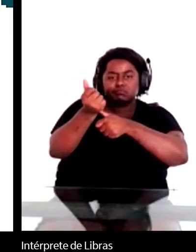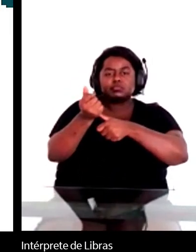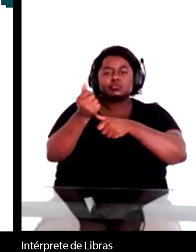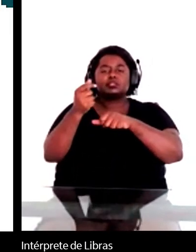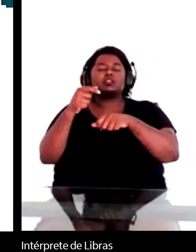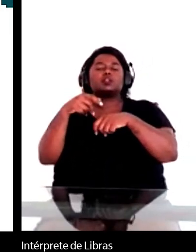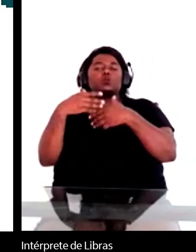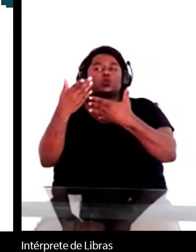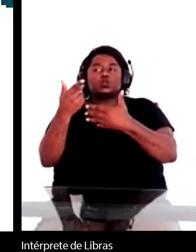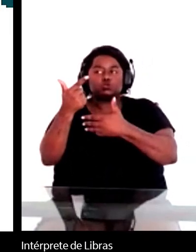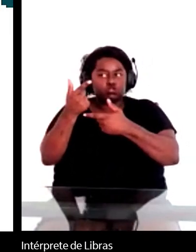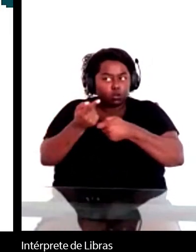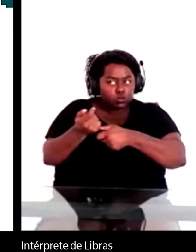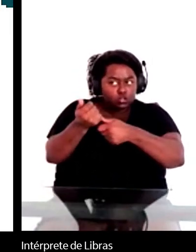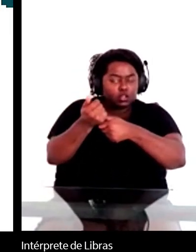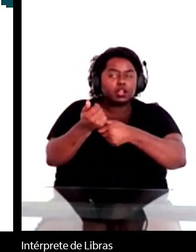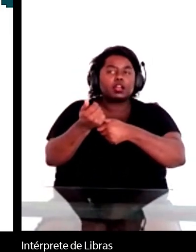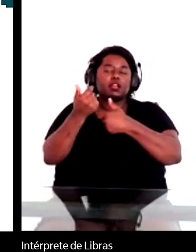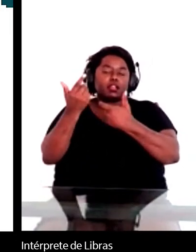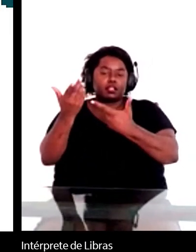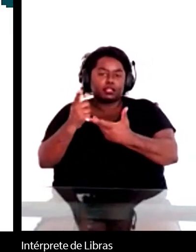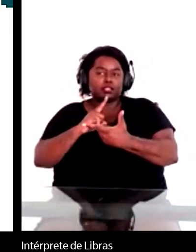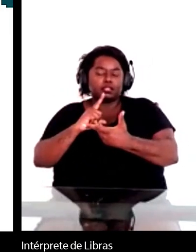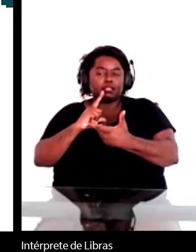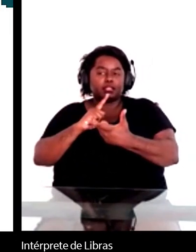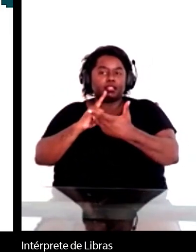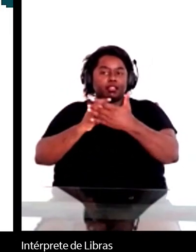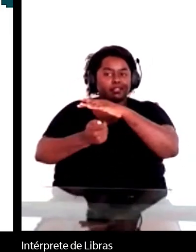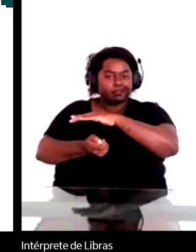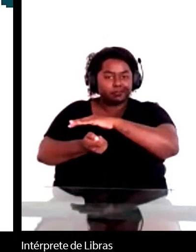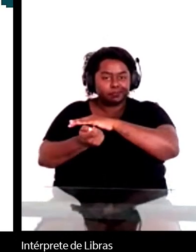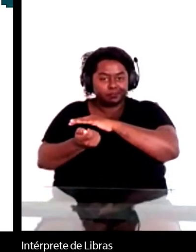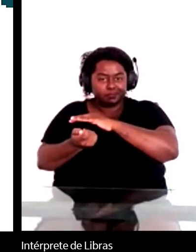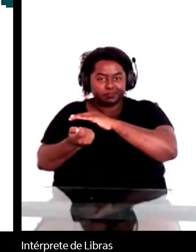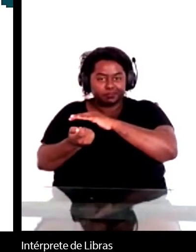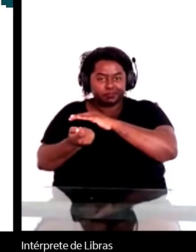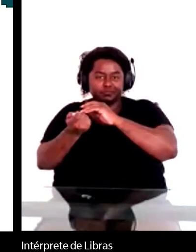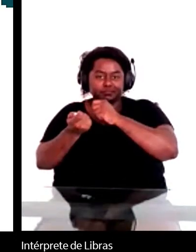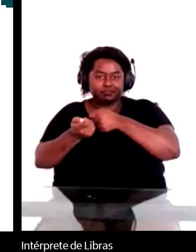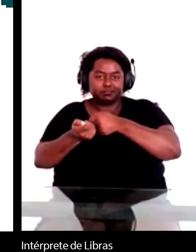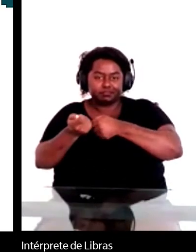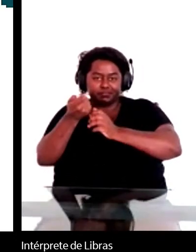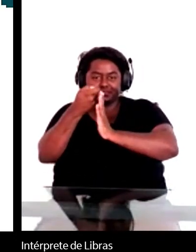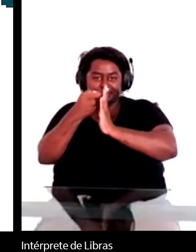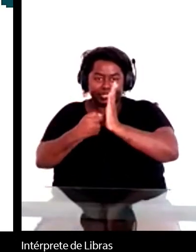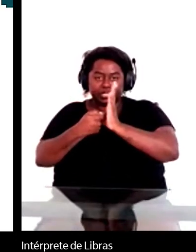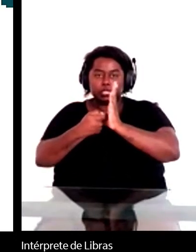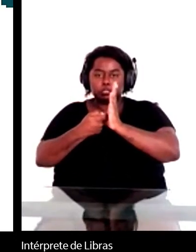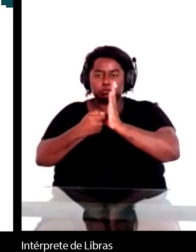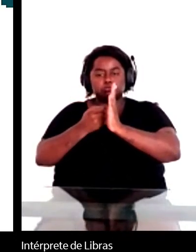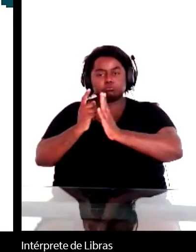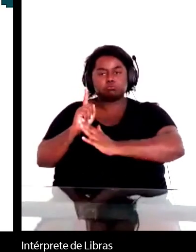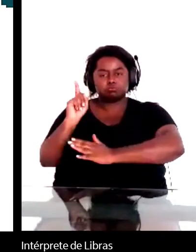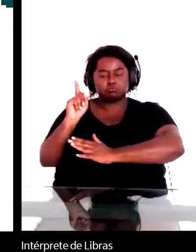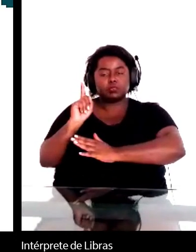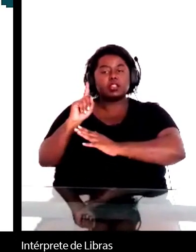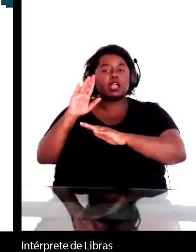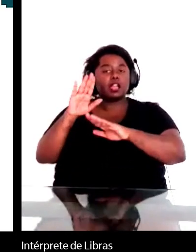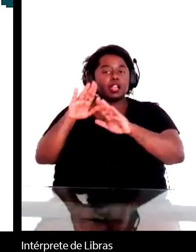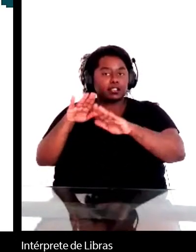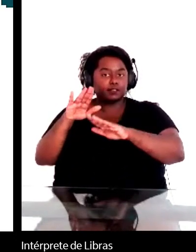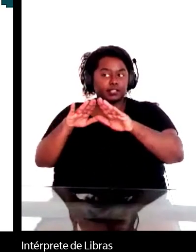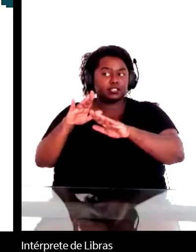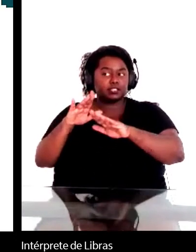generosamente ou receberá uma boa gratificação. Muita vez o anúncio trazia em cima ou ao lado uma vinheta,